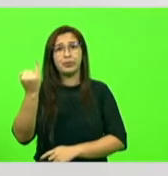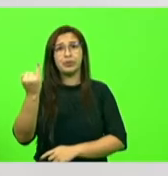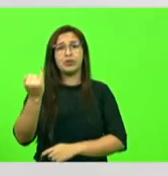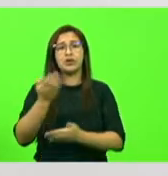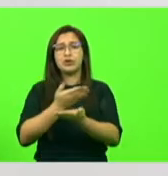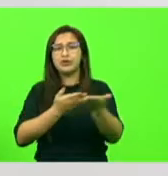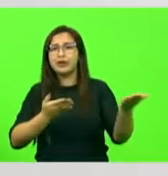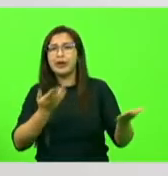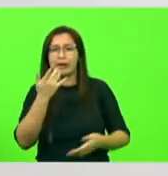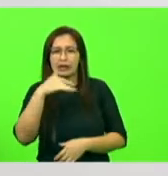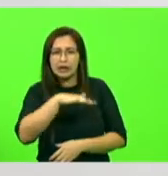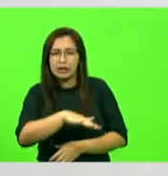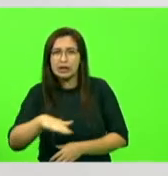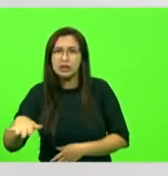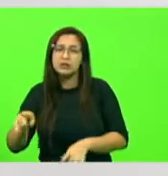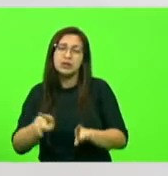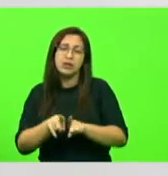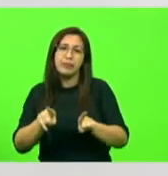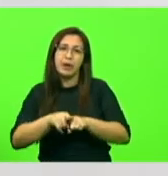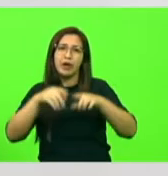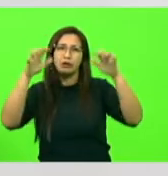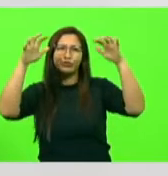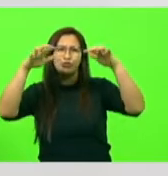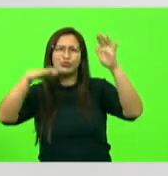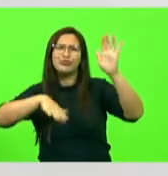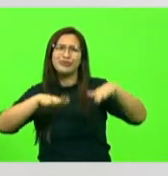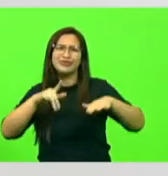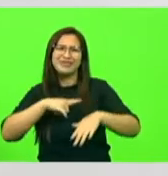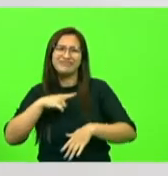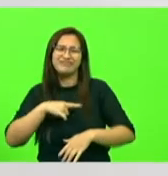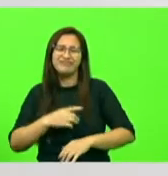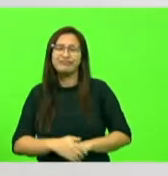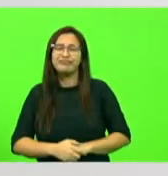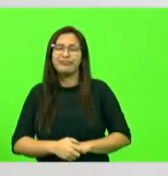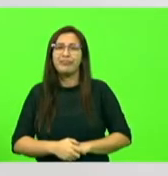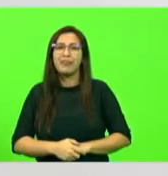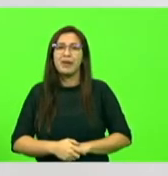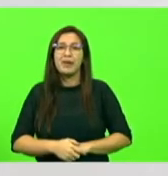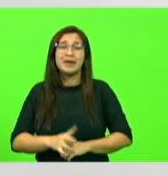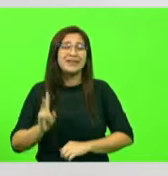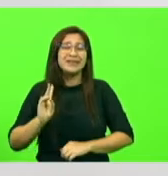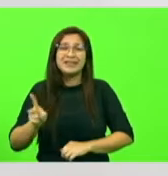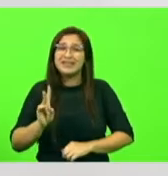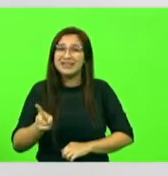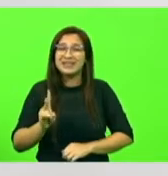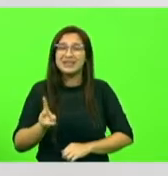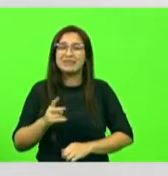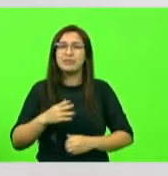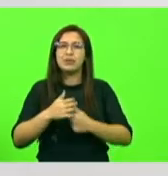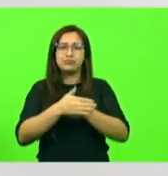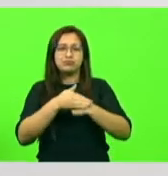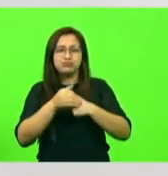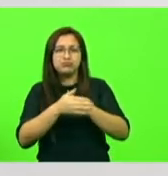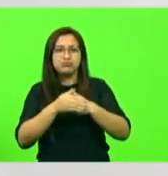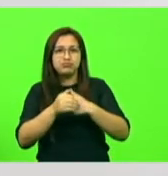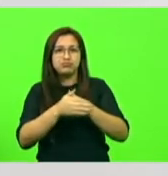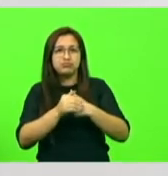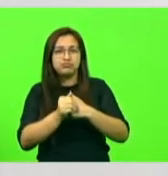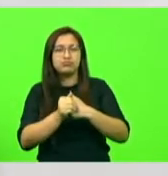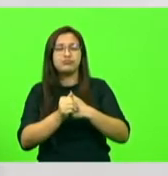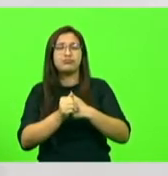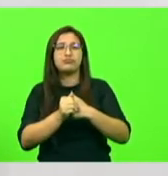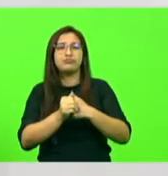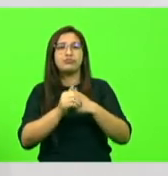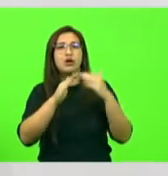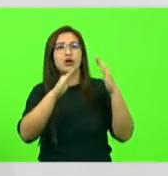garotada, principalmente em dia de chuva, etc. Então, eu sempre tive muito carinho com relação à educação, nos meus três mandatos de prefeito, todas